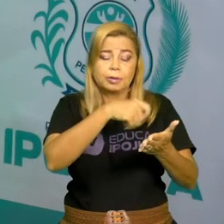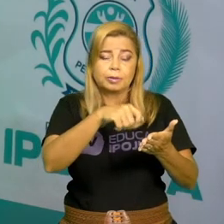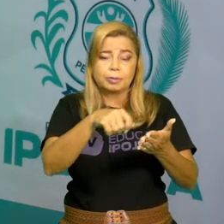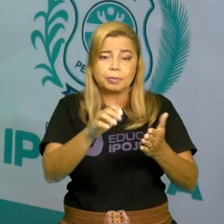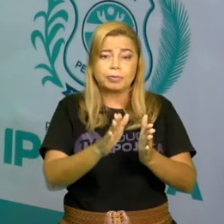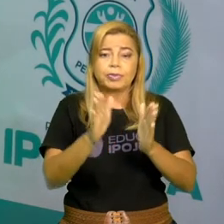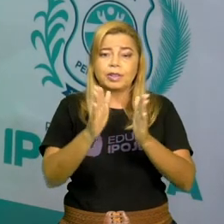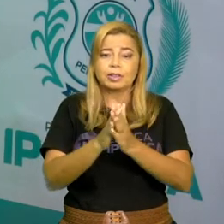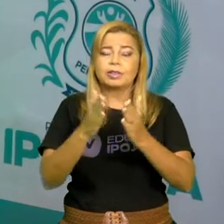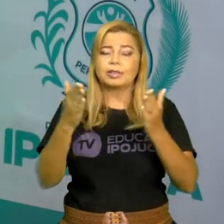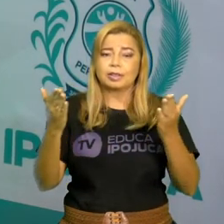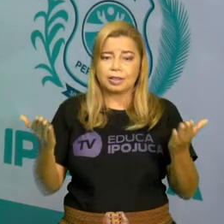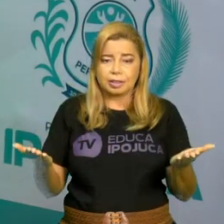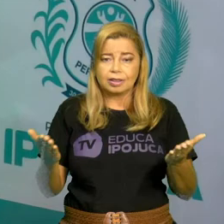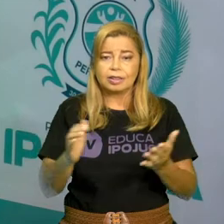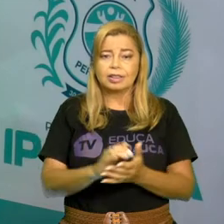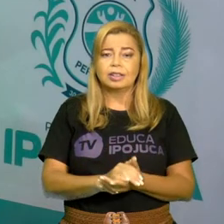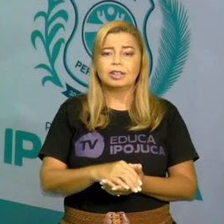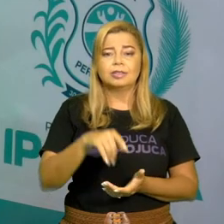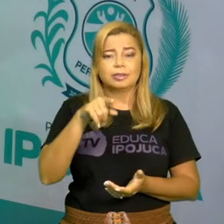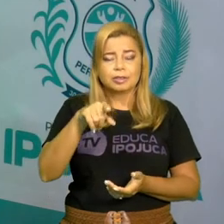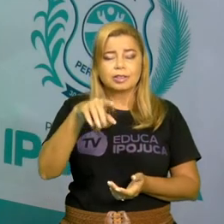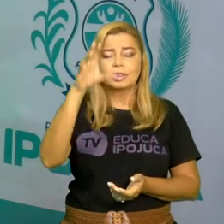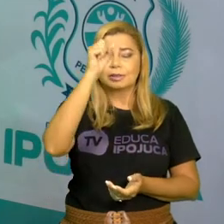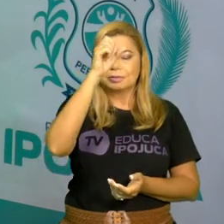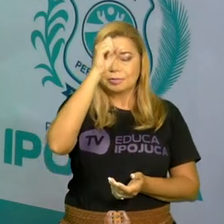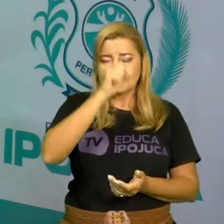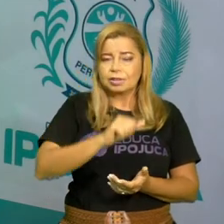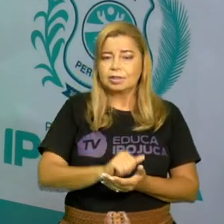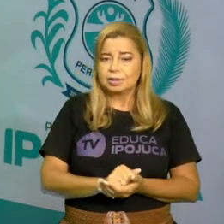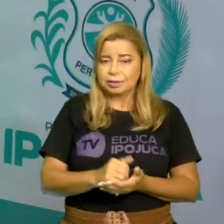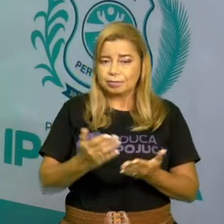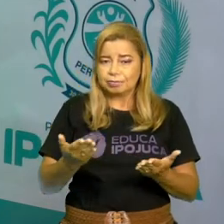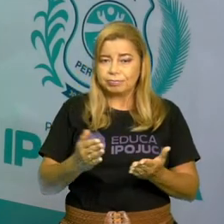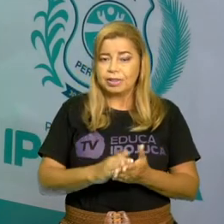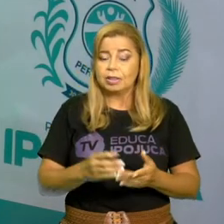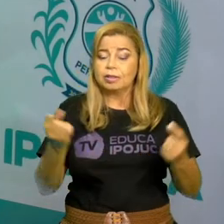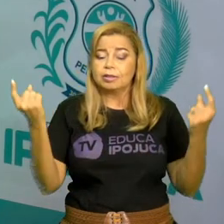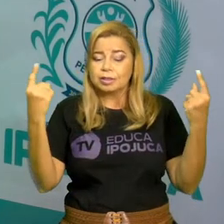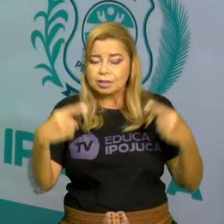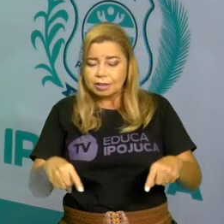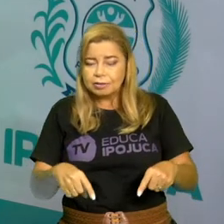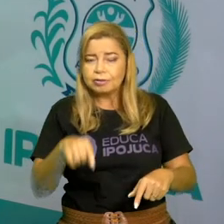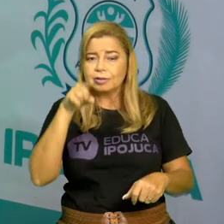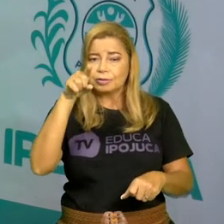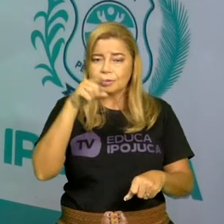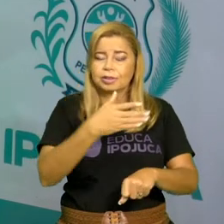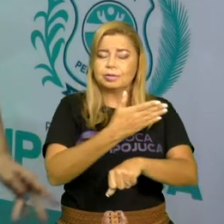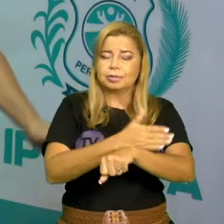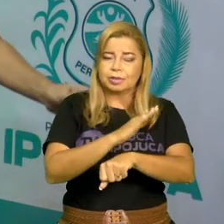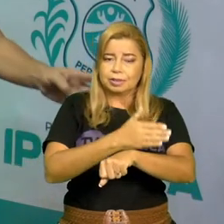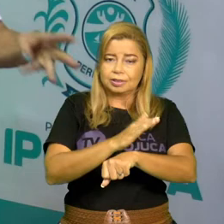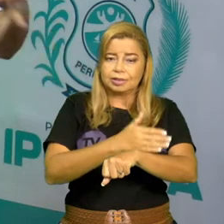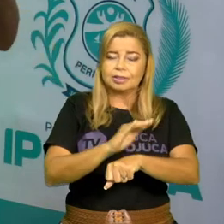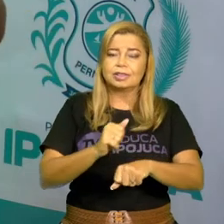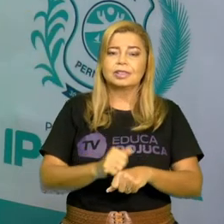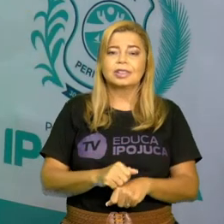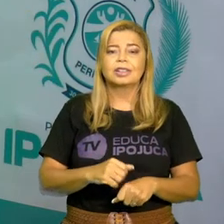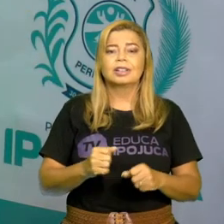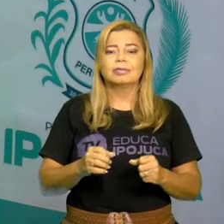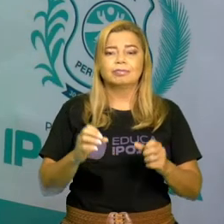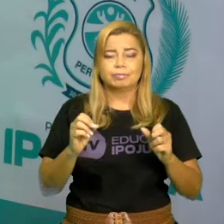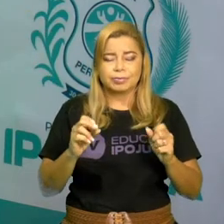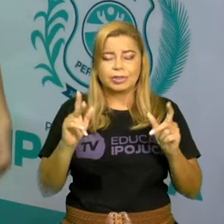atividades. E os desafios, ele é para ser feito cada vez que terminamos as nossas